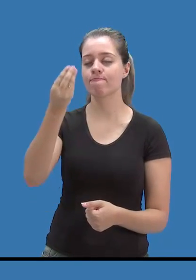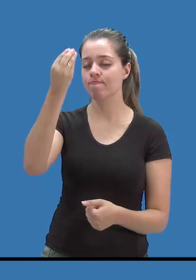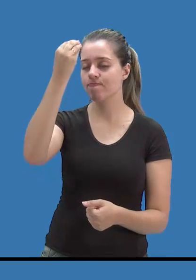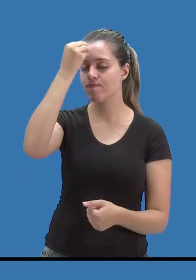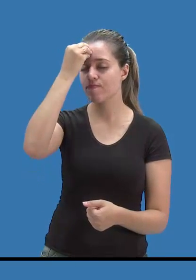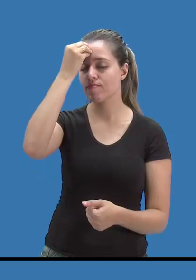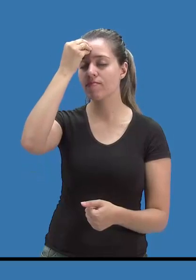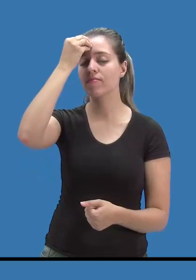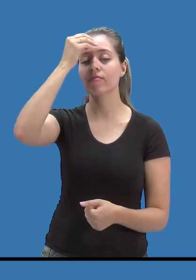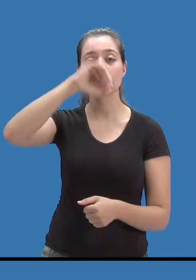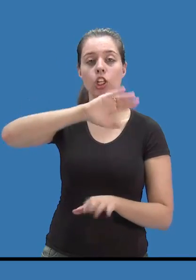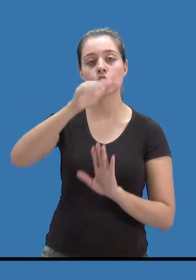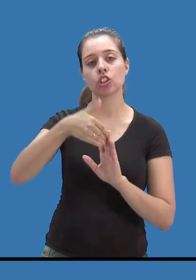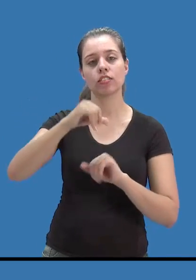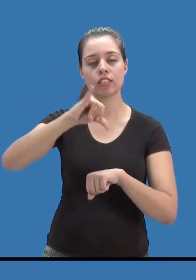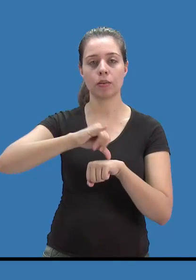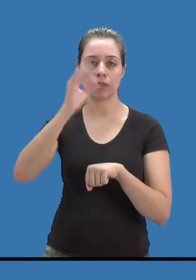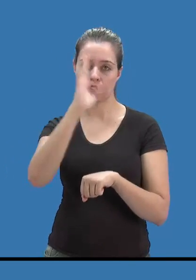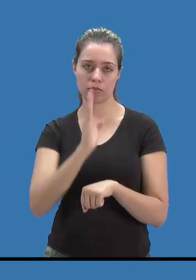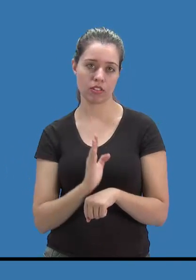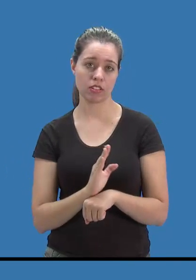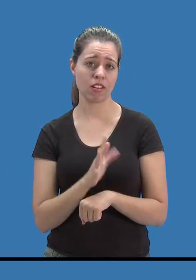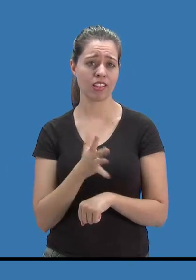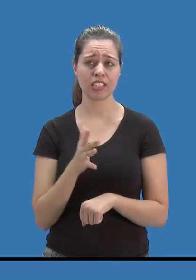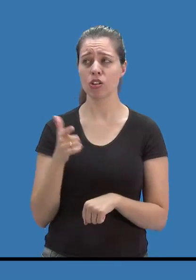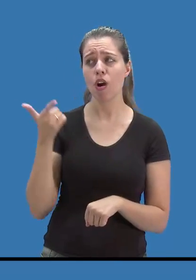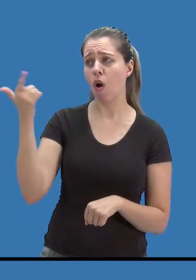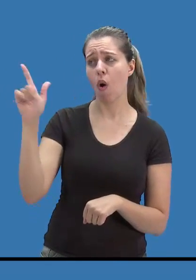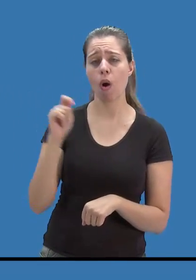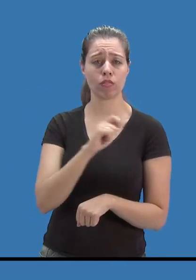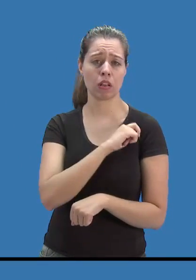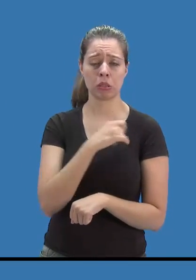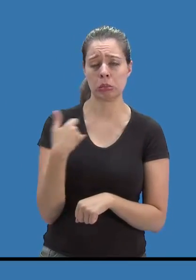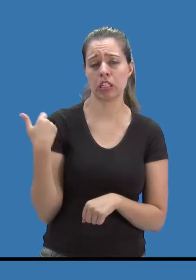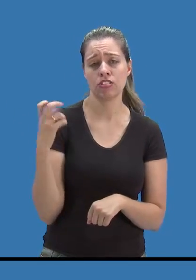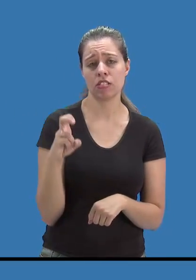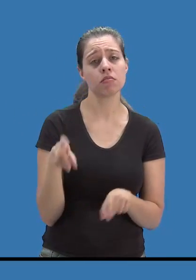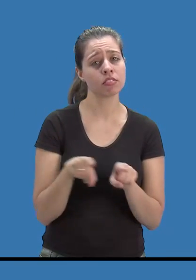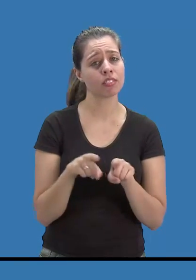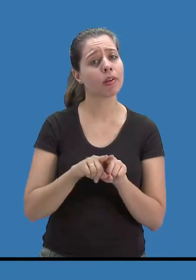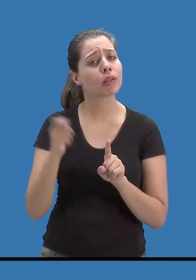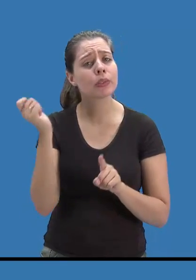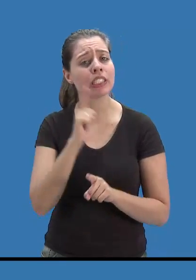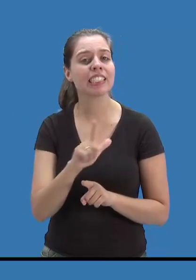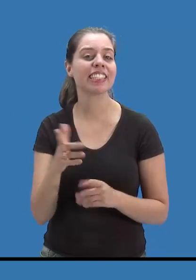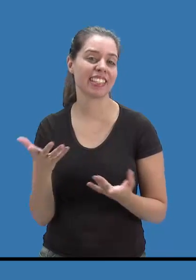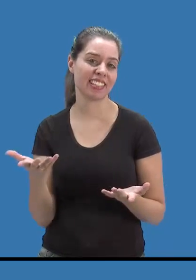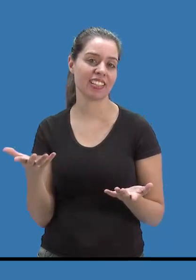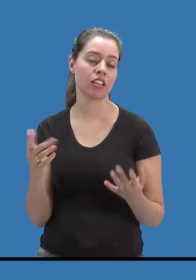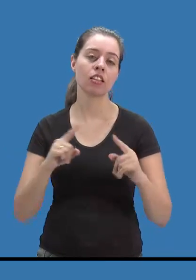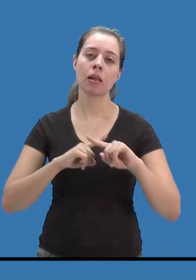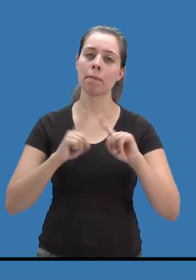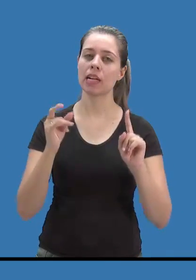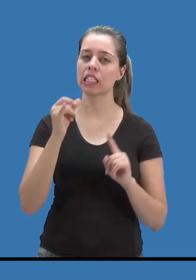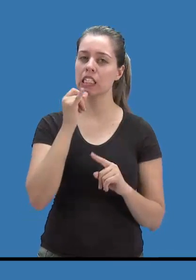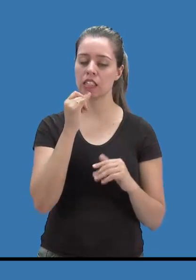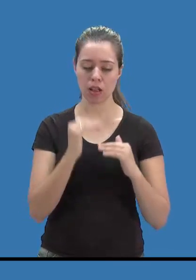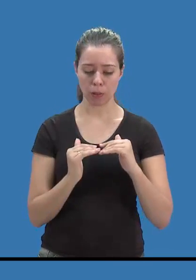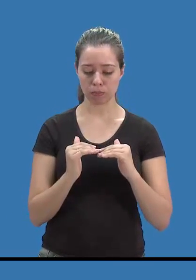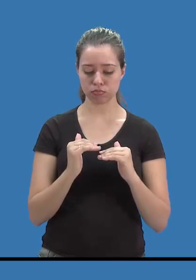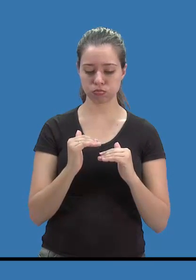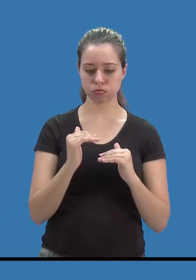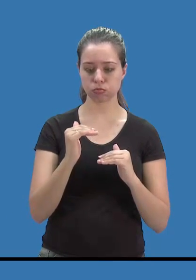provavelmente, um aluno, quando estivesse com cinco, com seis anos, ele também saberia dessa informação, não é? Mas será que esse ritmo